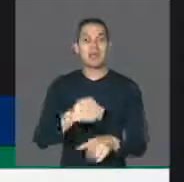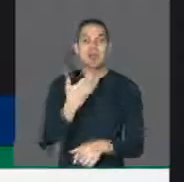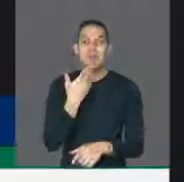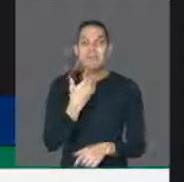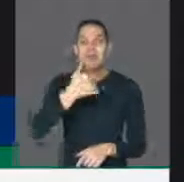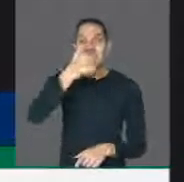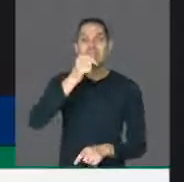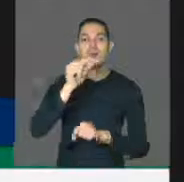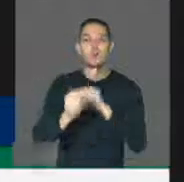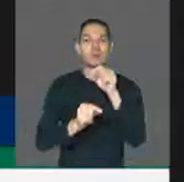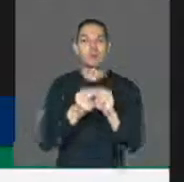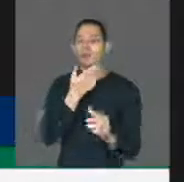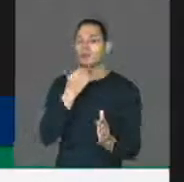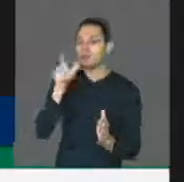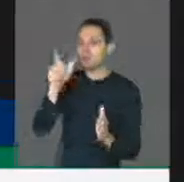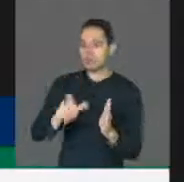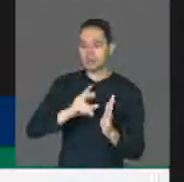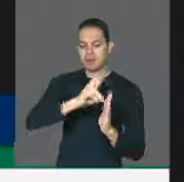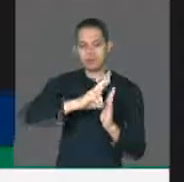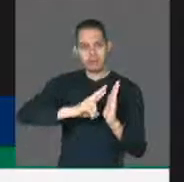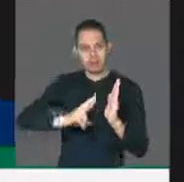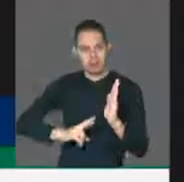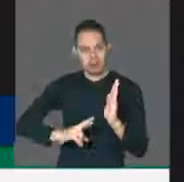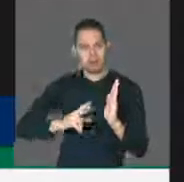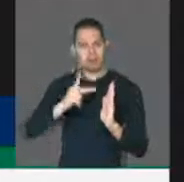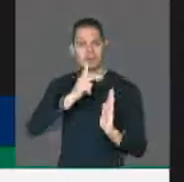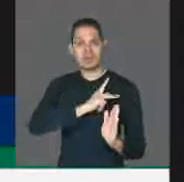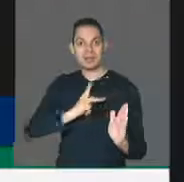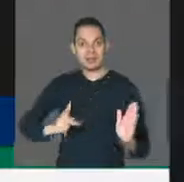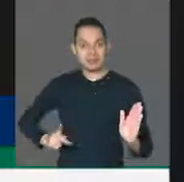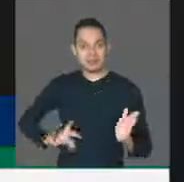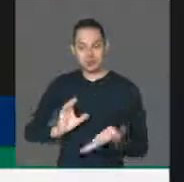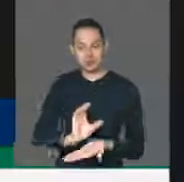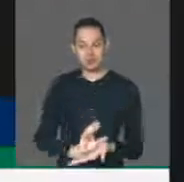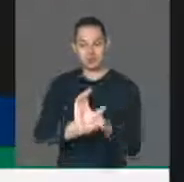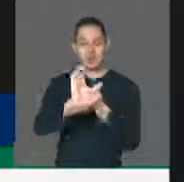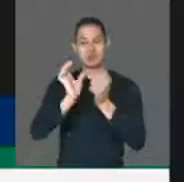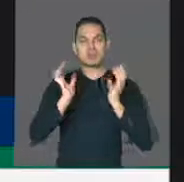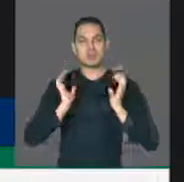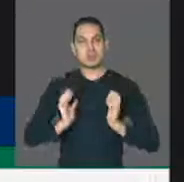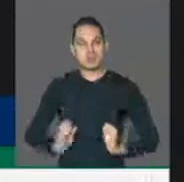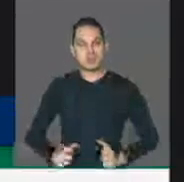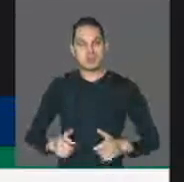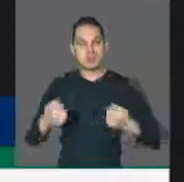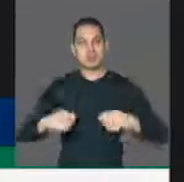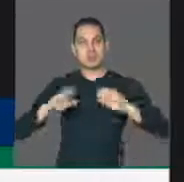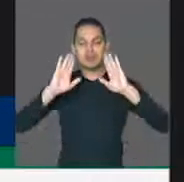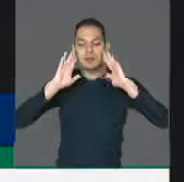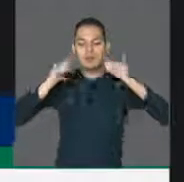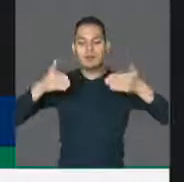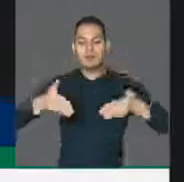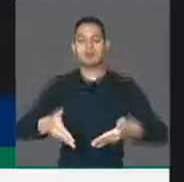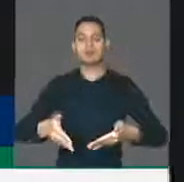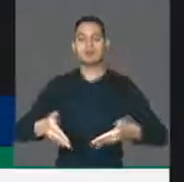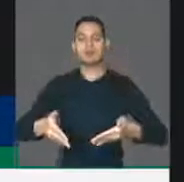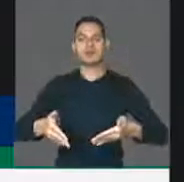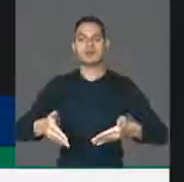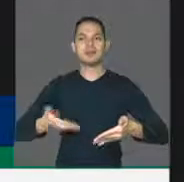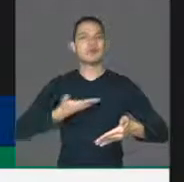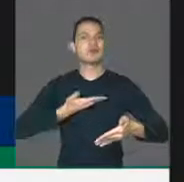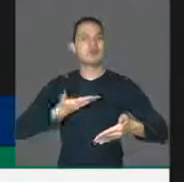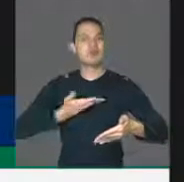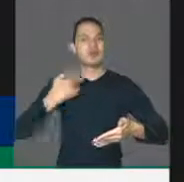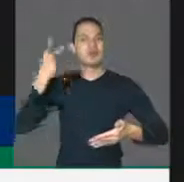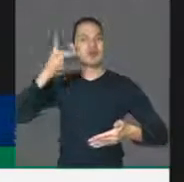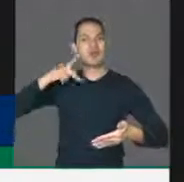o relator que é o nosso presidente do Conselho de Ética seria nesse momento que ele está pensando em convocar o Conselho de Ética. Nós temos colegas